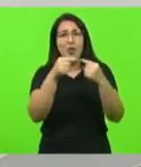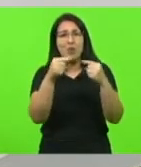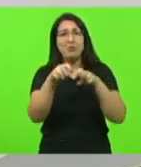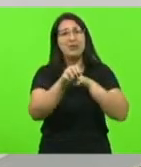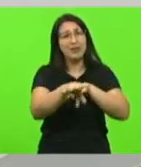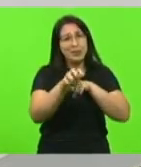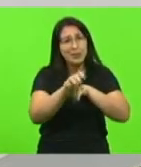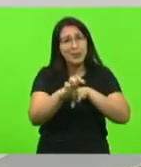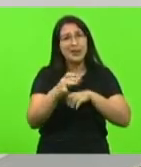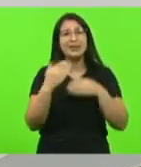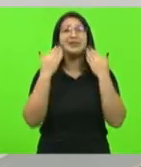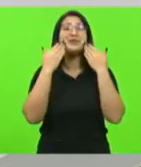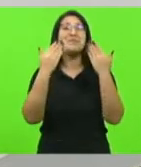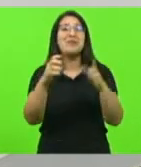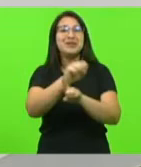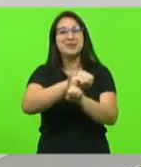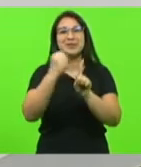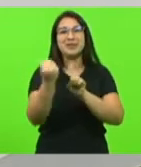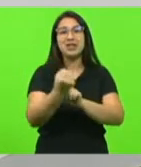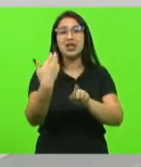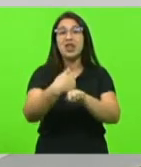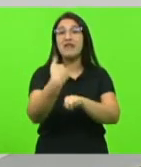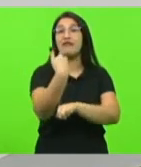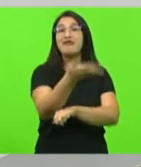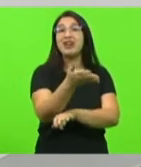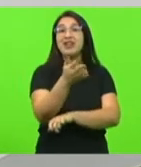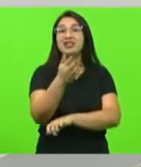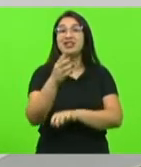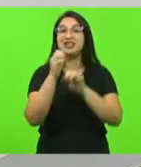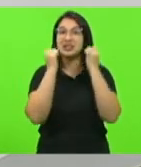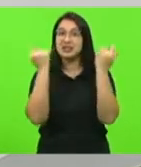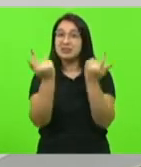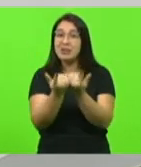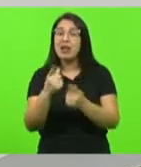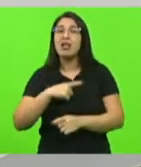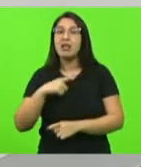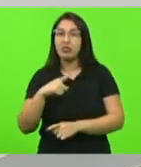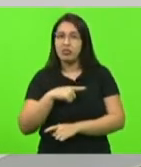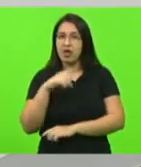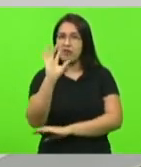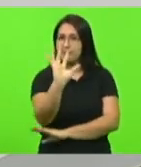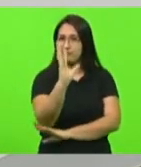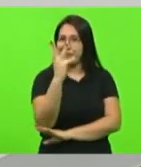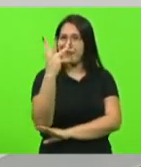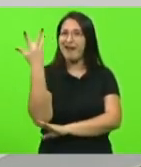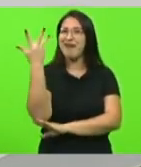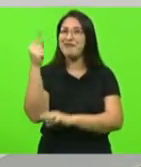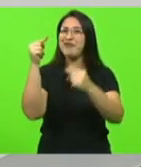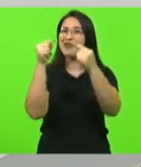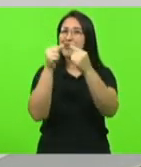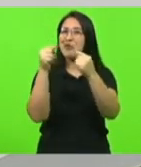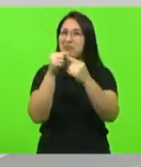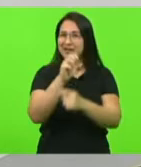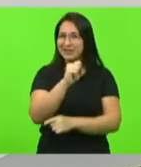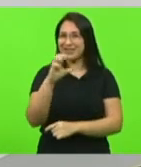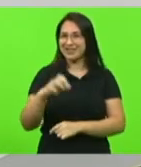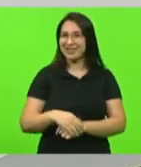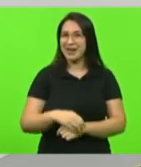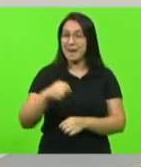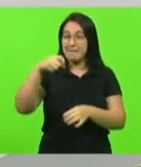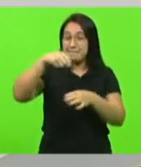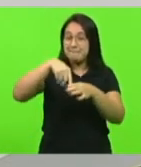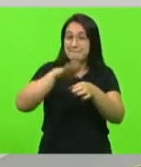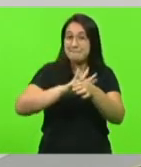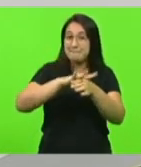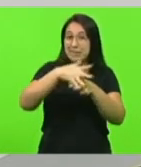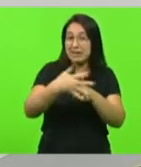mostrar para a sociedade que na frente da Assembleia tem essas plantas símbolo de Santa Catarina também vamos plantar o pau-brasil pela